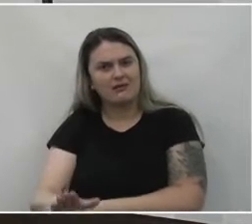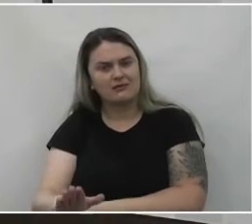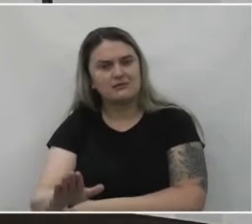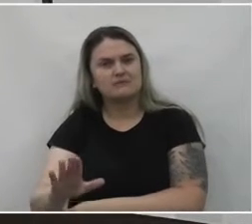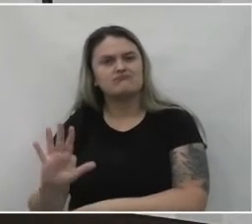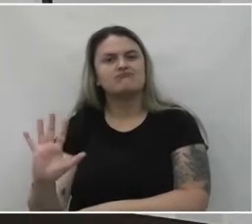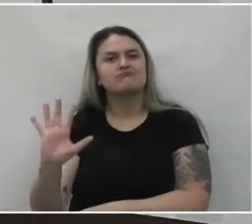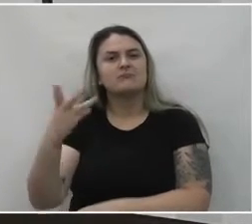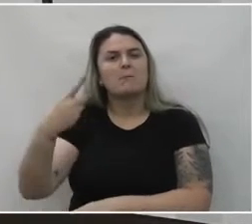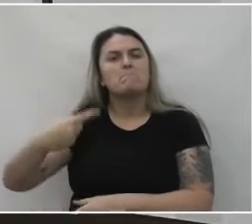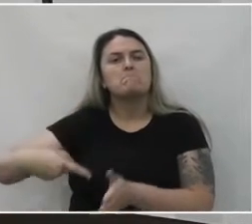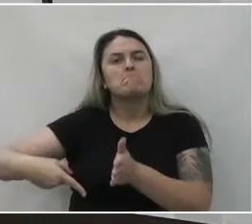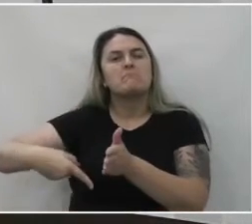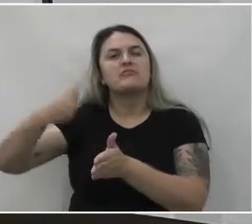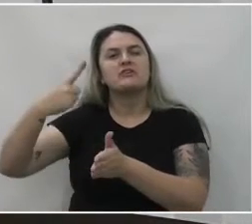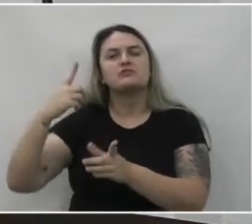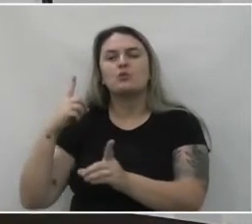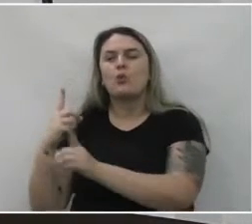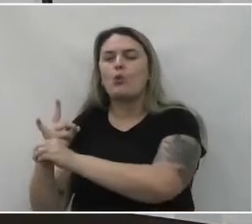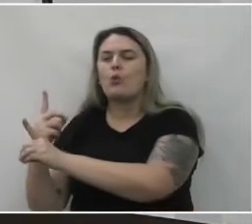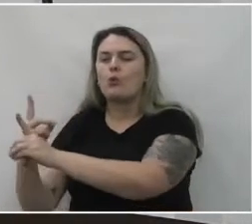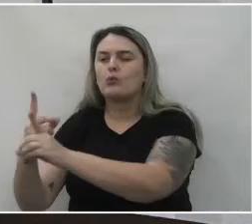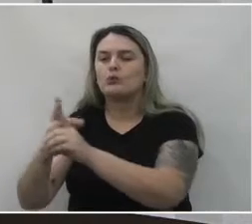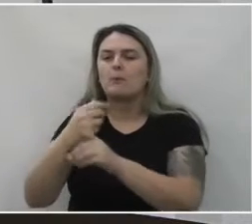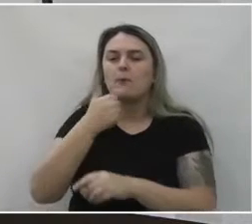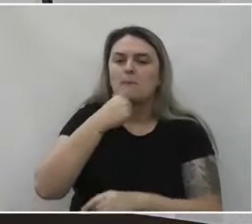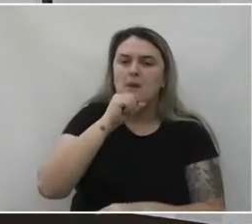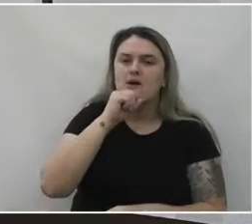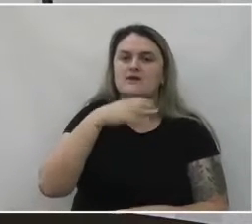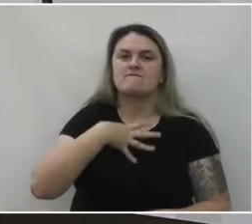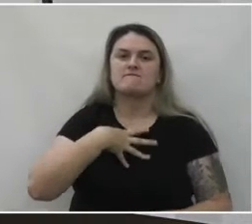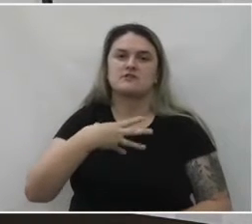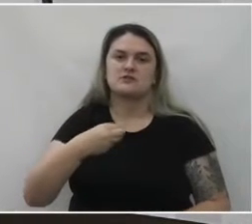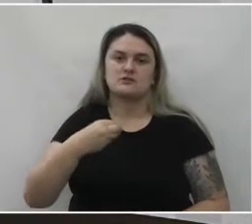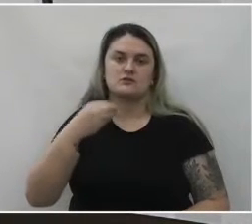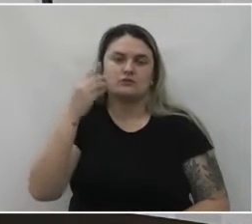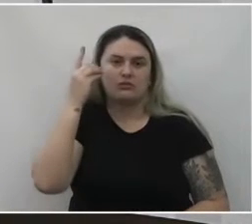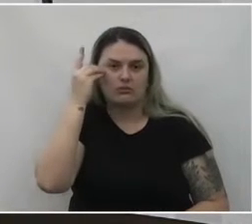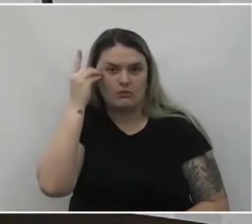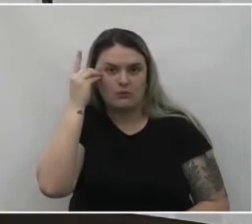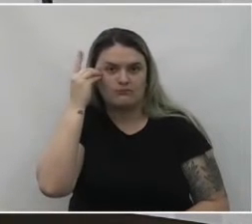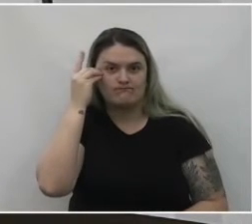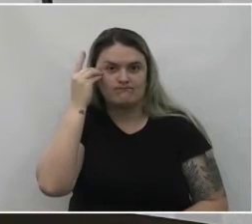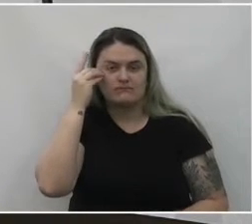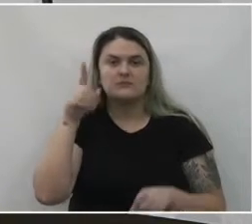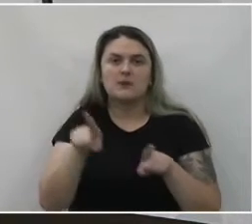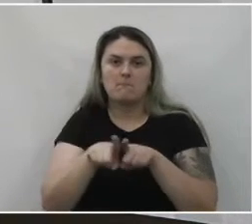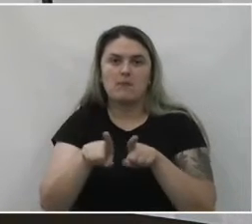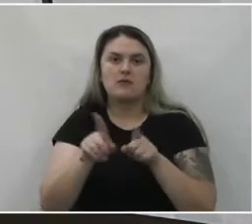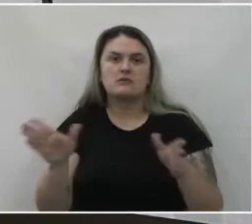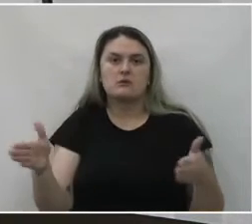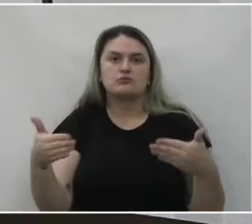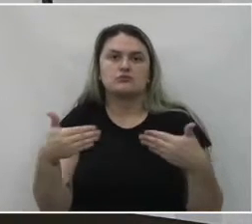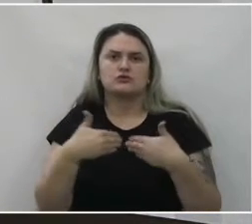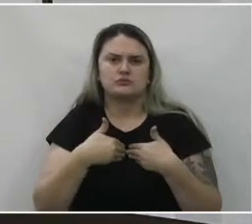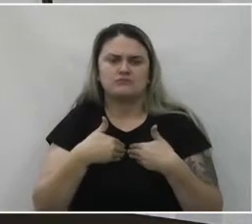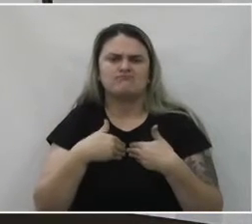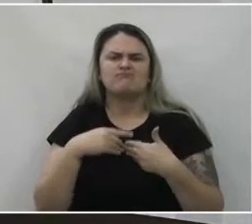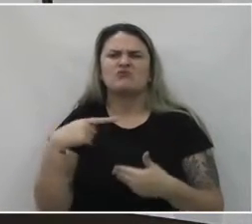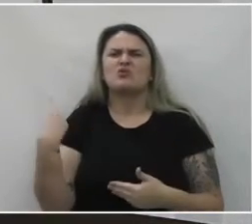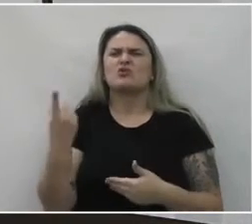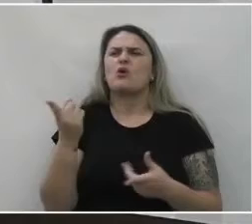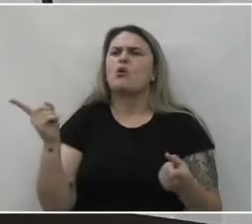aconteceu o primeiro encontro de mães e filhos com síndrome de Dau. E autismo, com objetivo